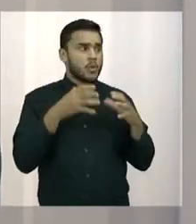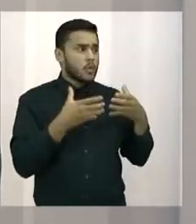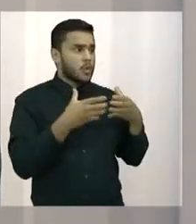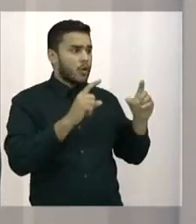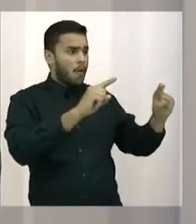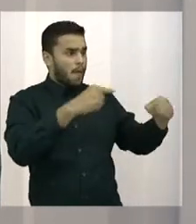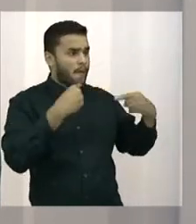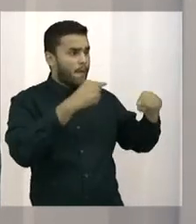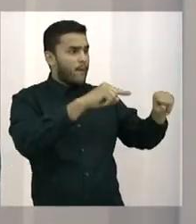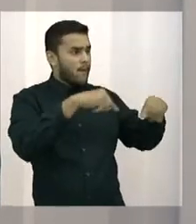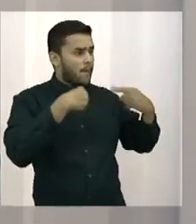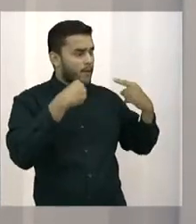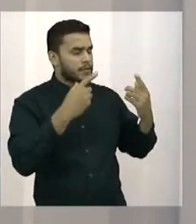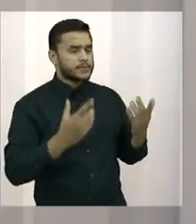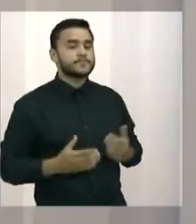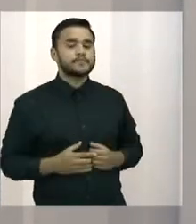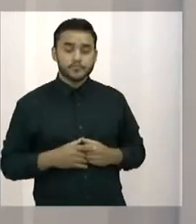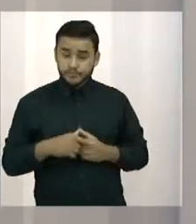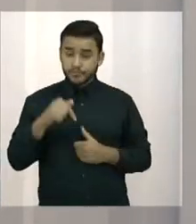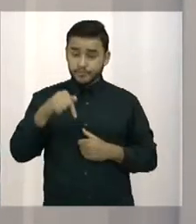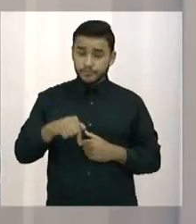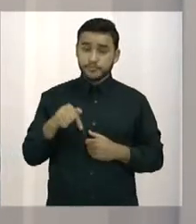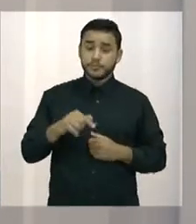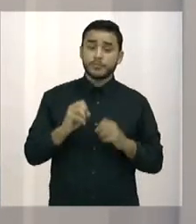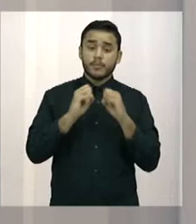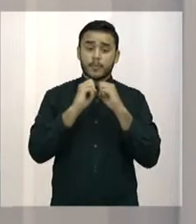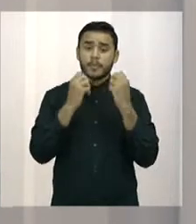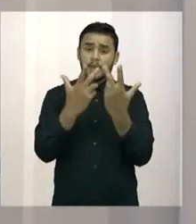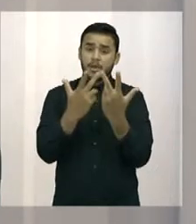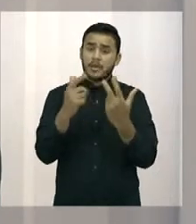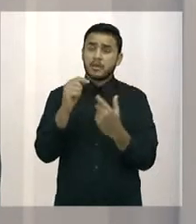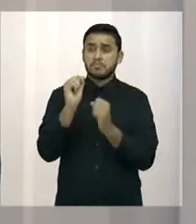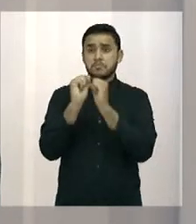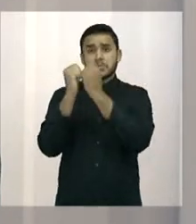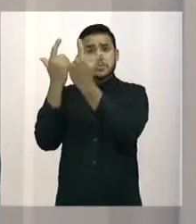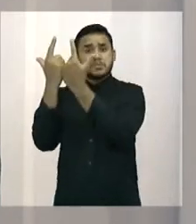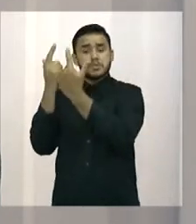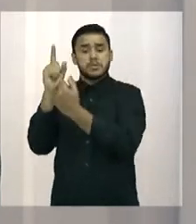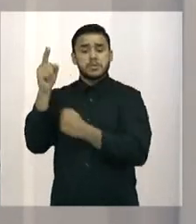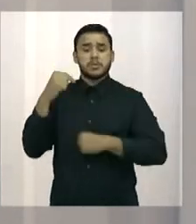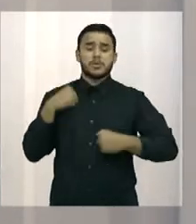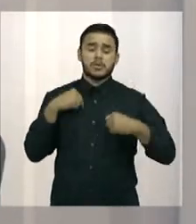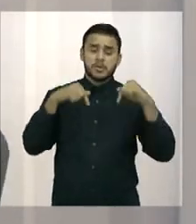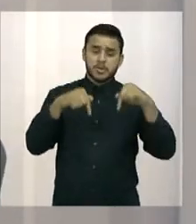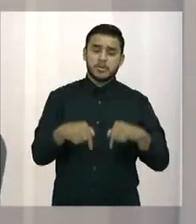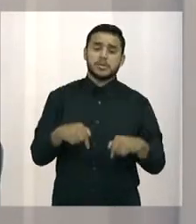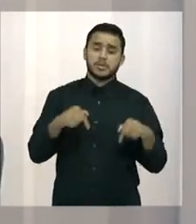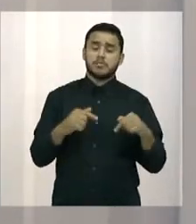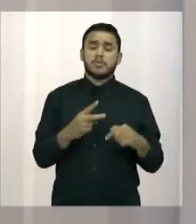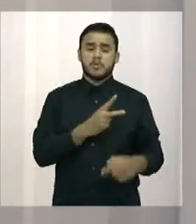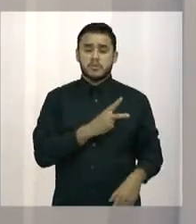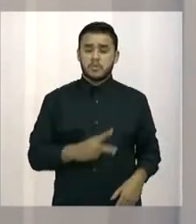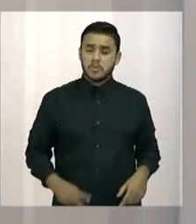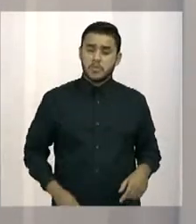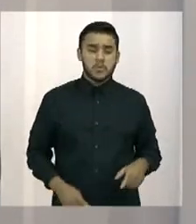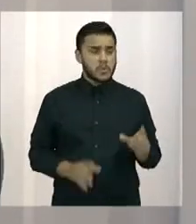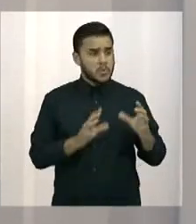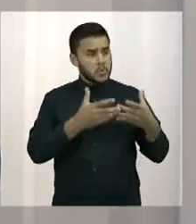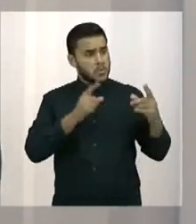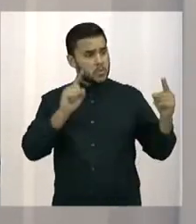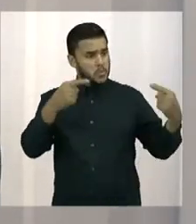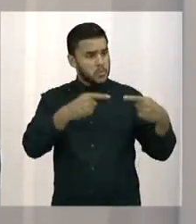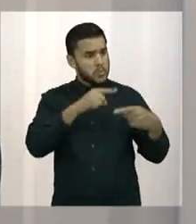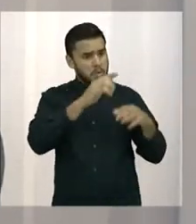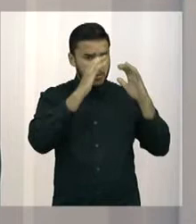opositores realmente, vamos dizer assim, dedicados, que eu tenho muito respeito, como você vê, meu comportamento aqui é